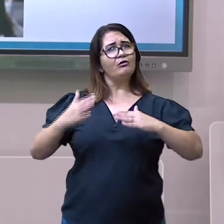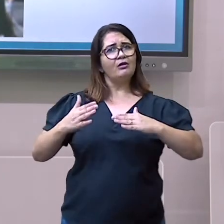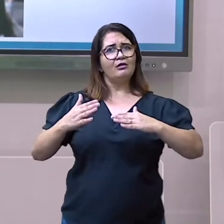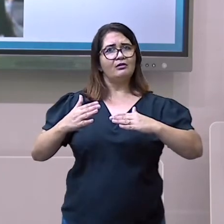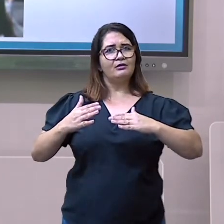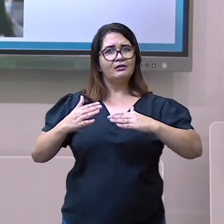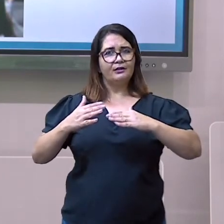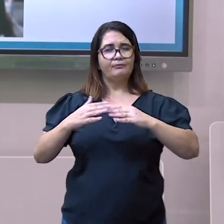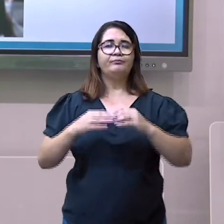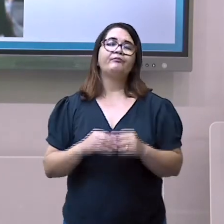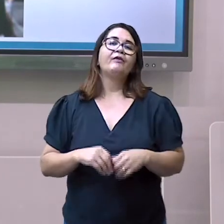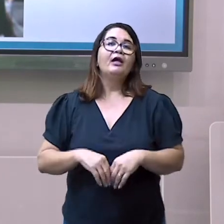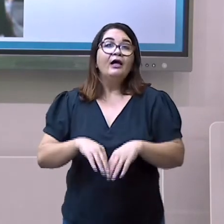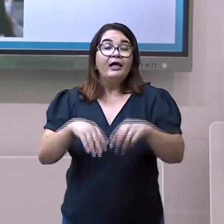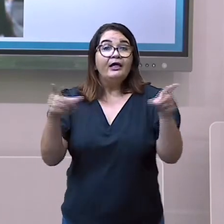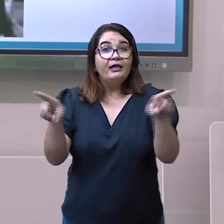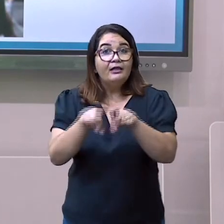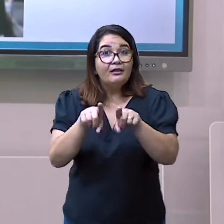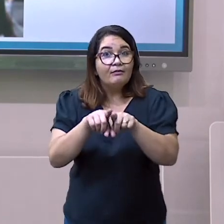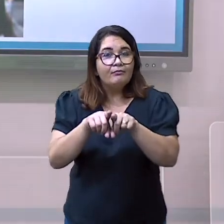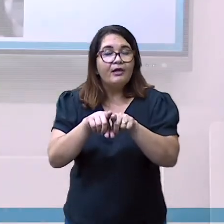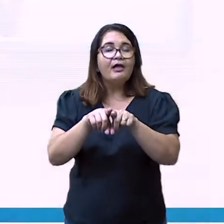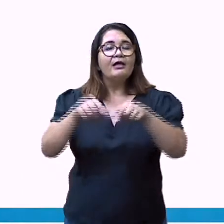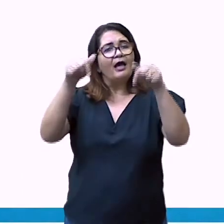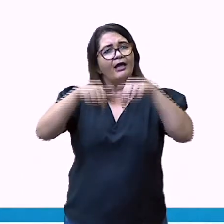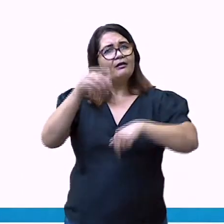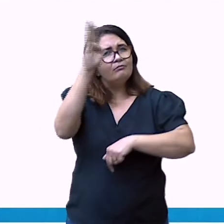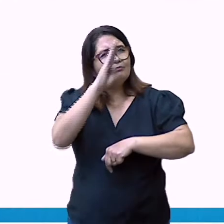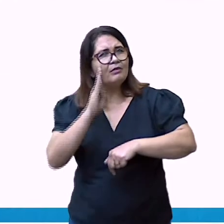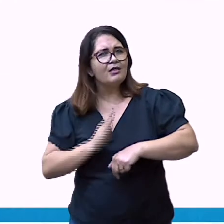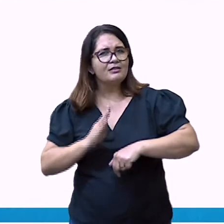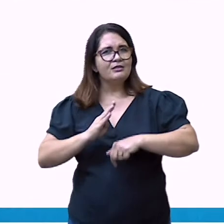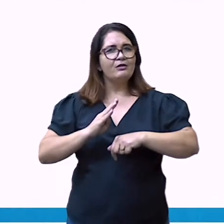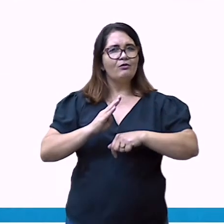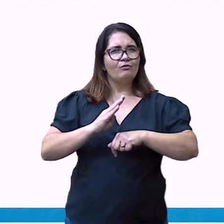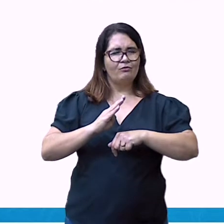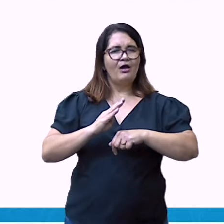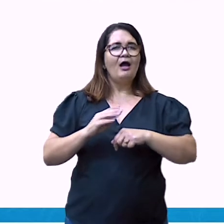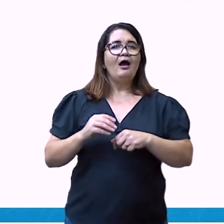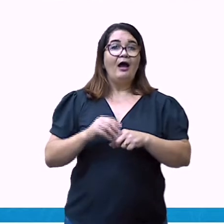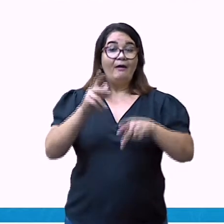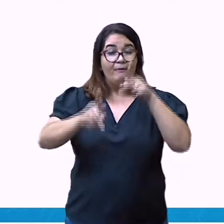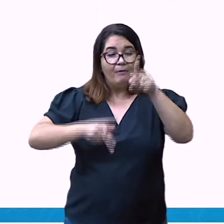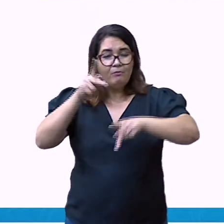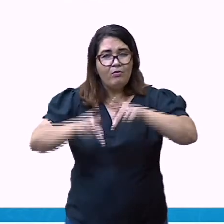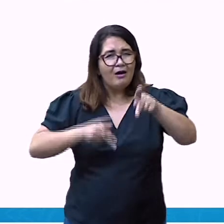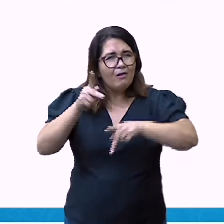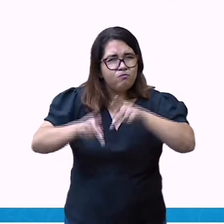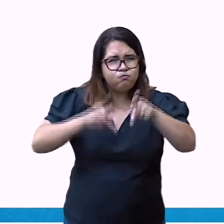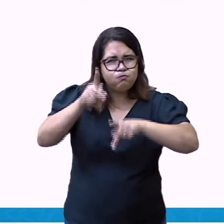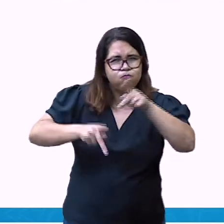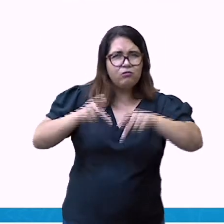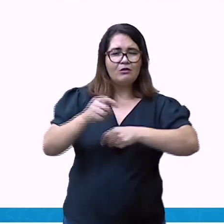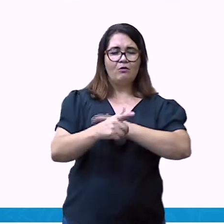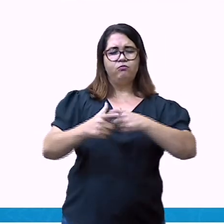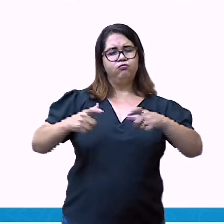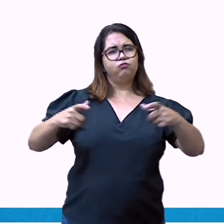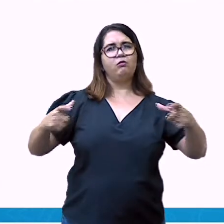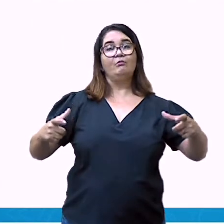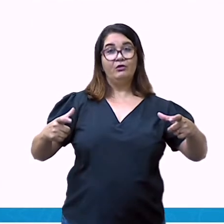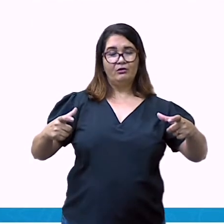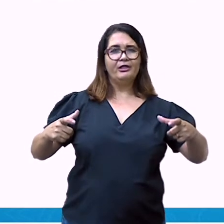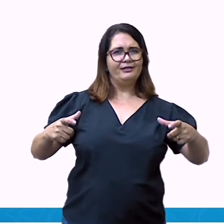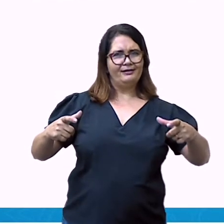Atualmente, a maioria da população brasileira vive nas cidades. Até a década de